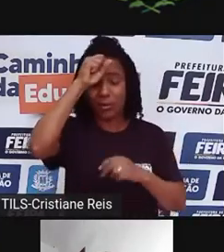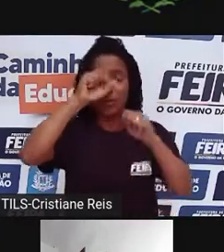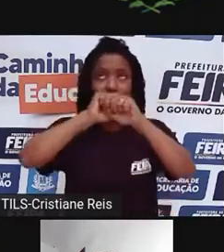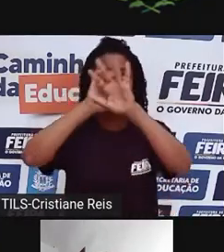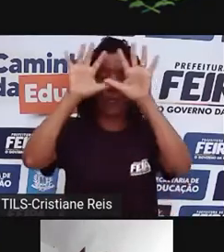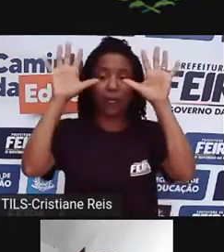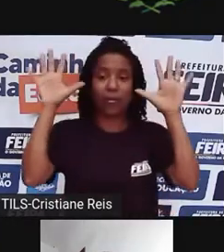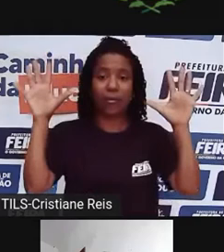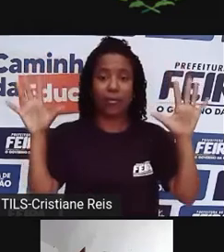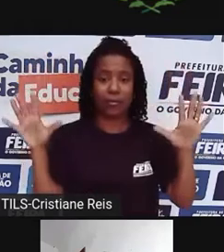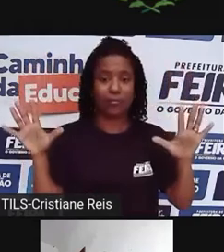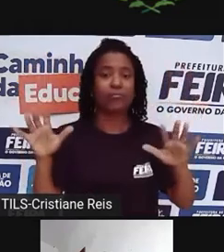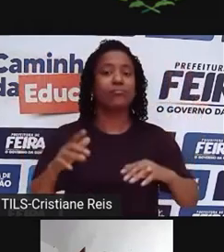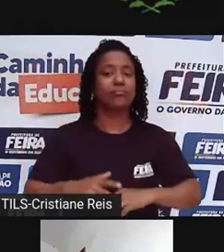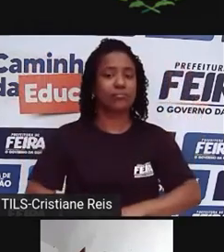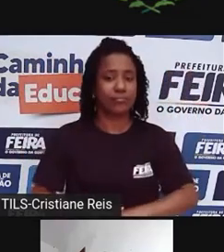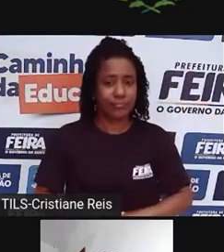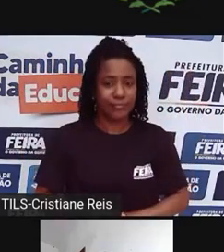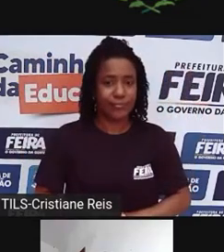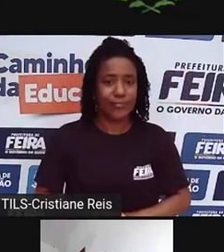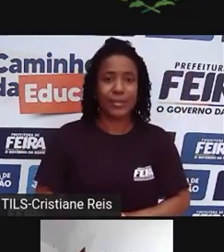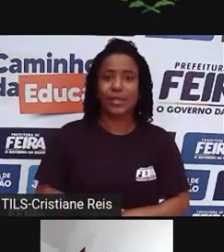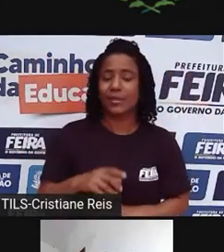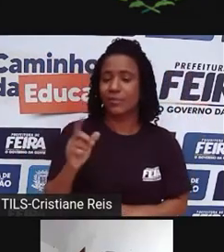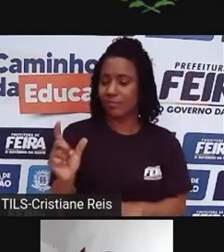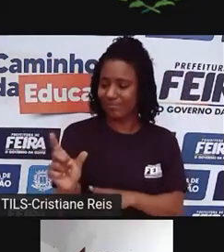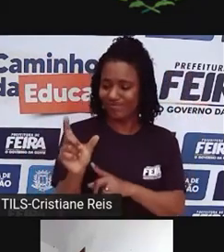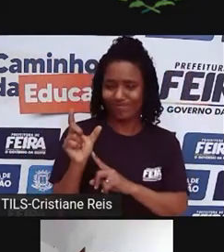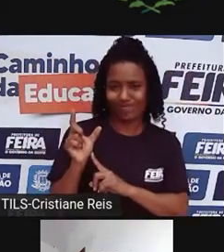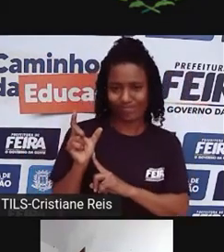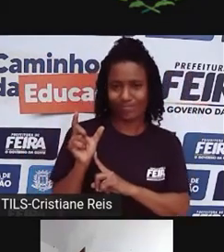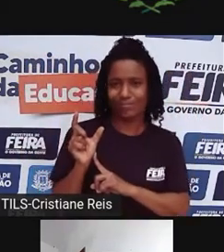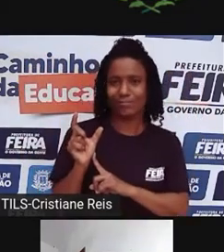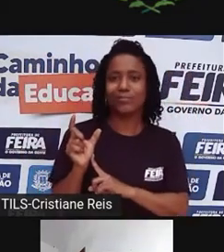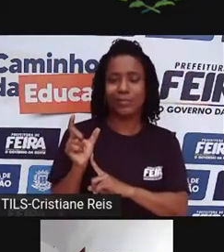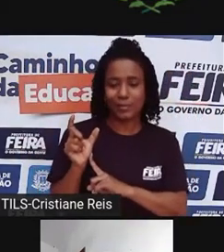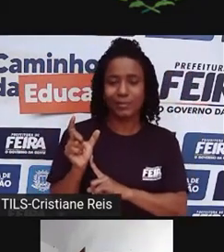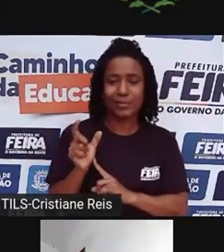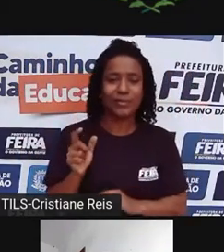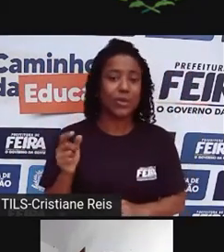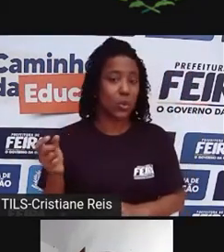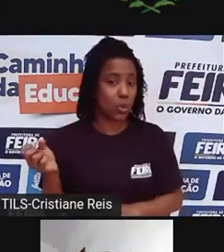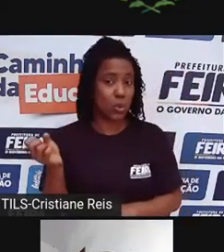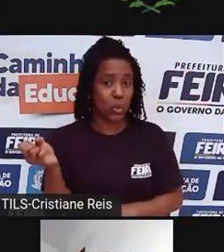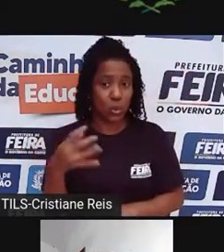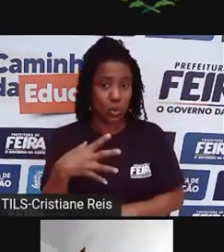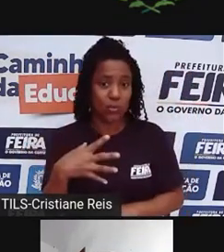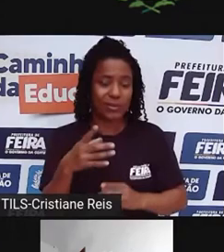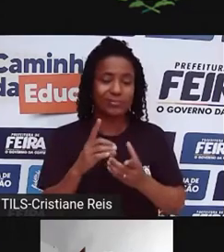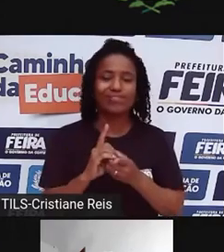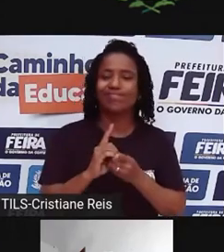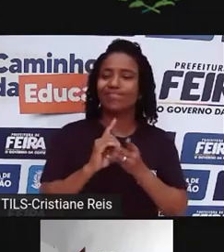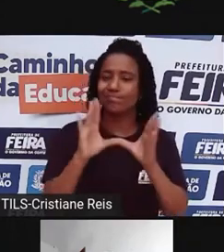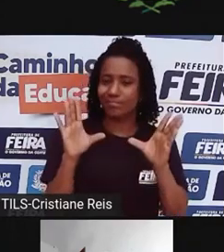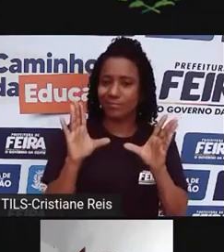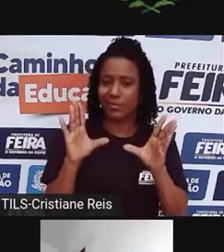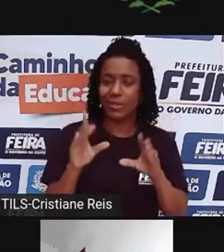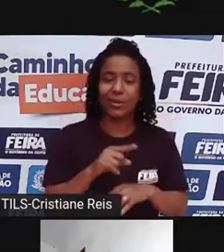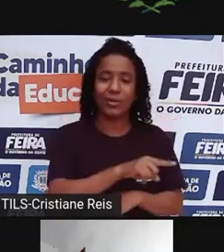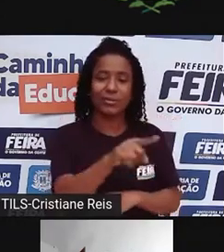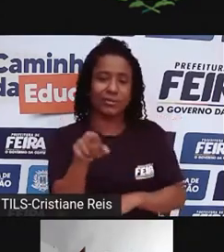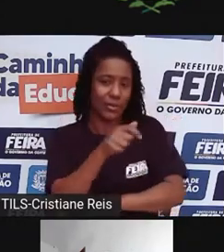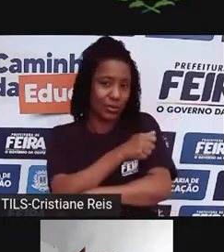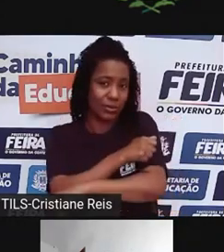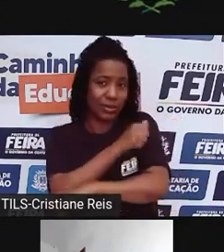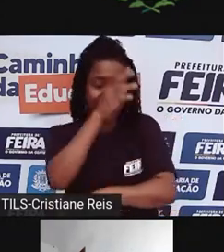professor é um termo novo, imagina para os nossos alunos. Para que a gente ficasse, na verdade o evento